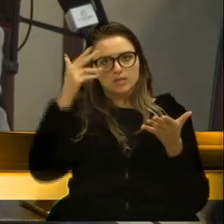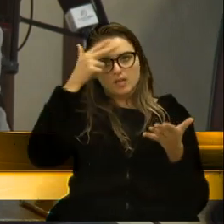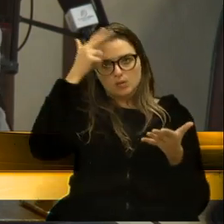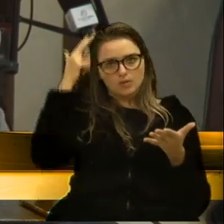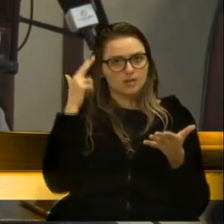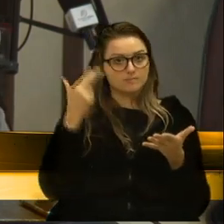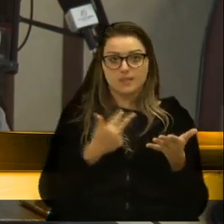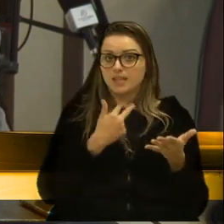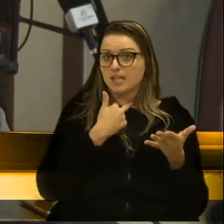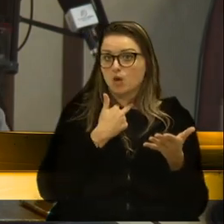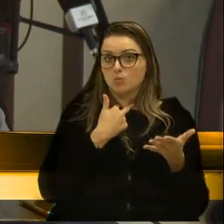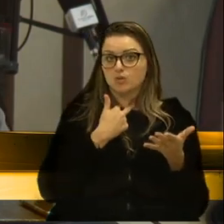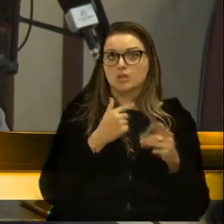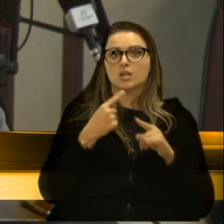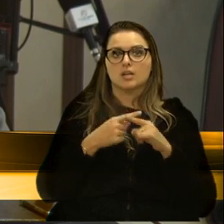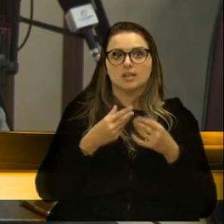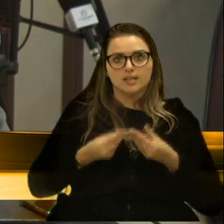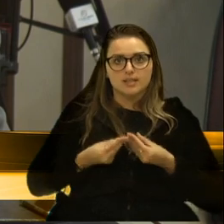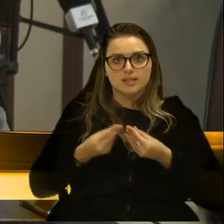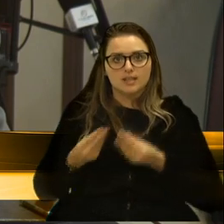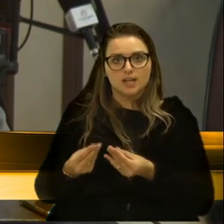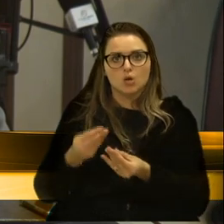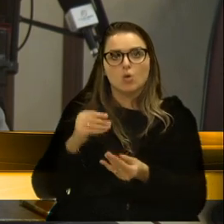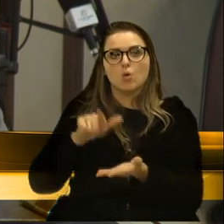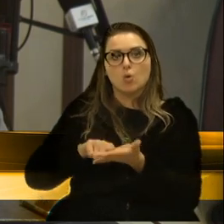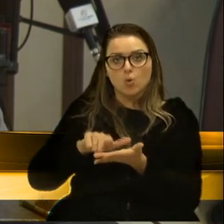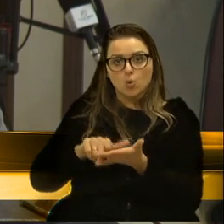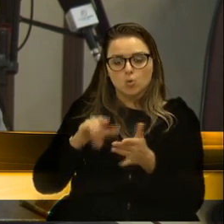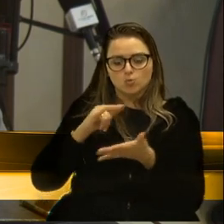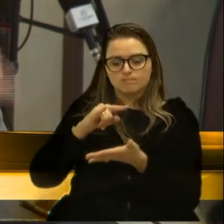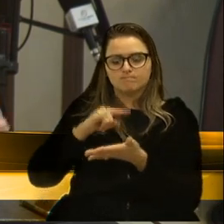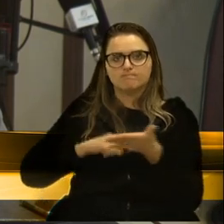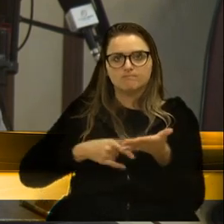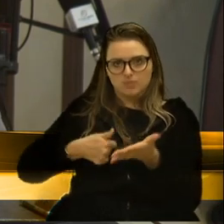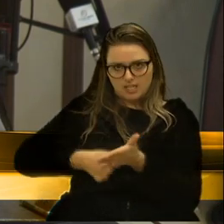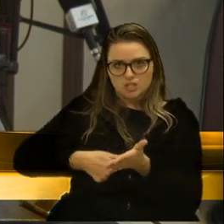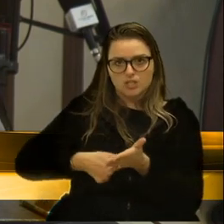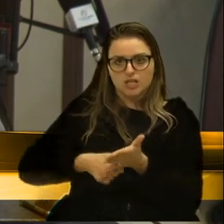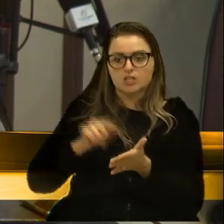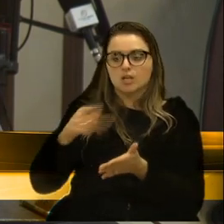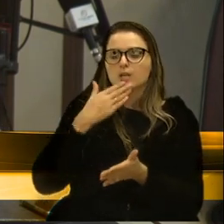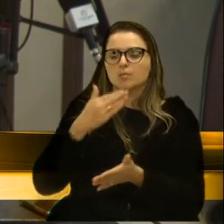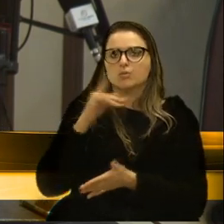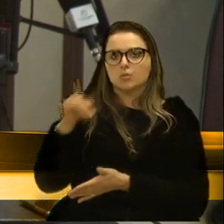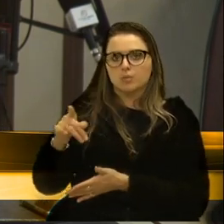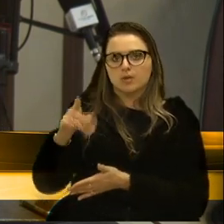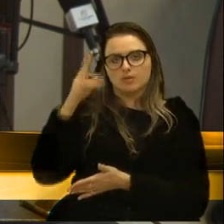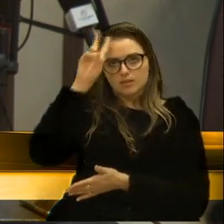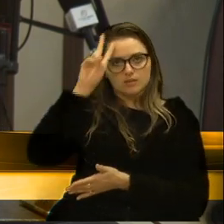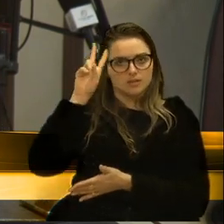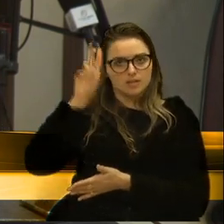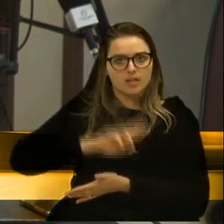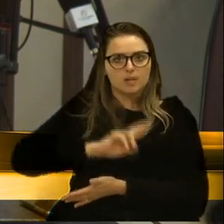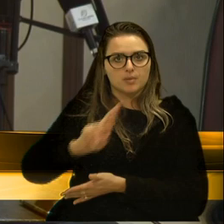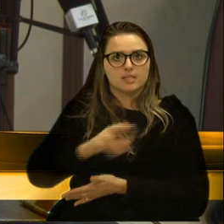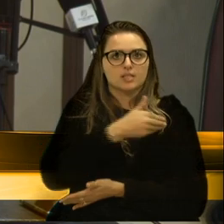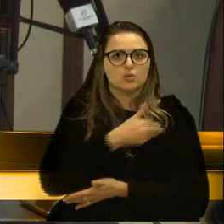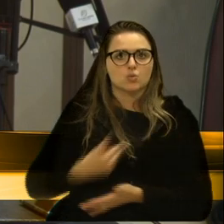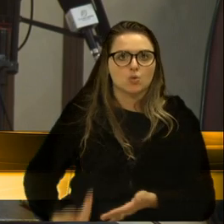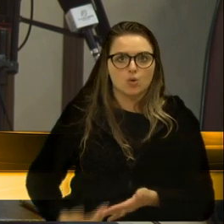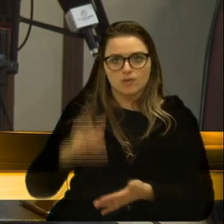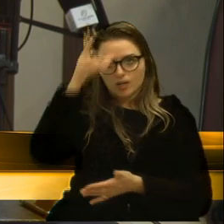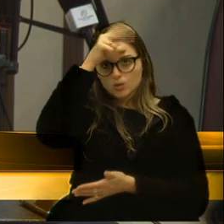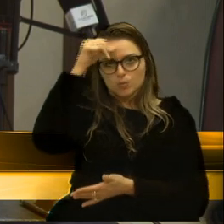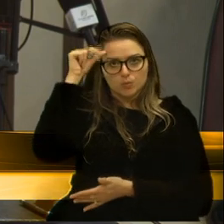não podia ir. Deu o documento à Vossa Excelência e pediu que Vossa Excelência representasse o governo municipal lá em